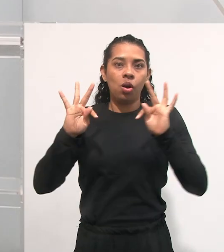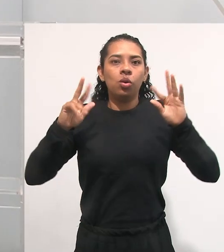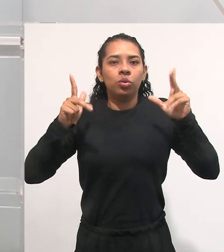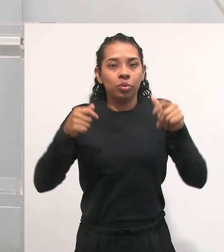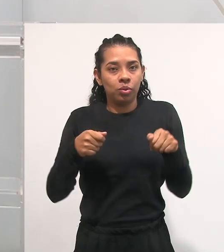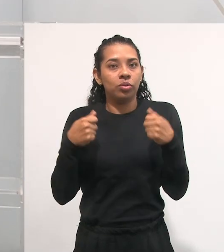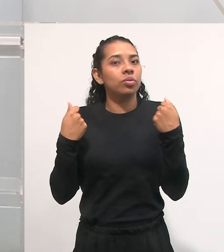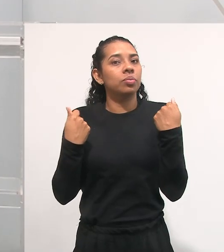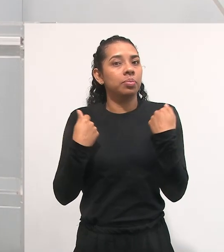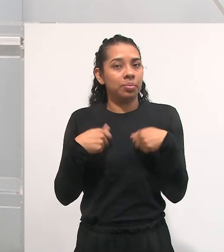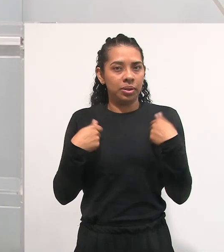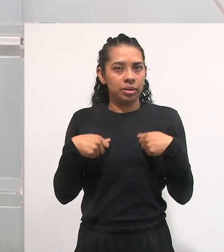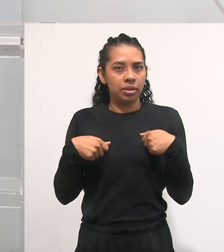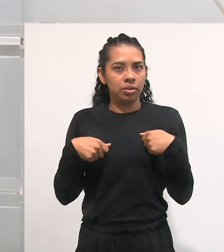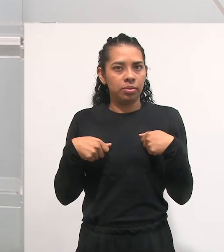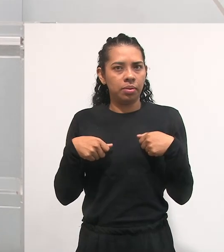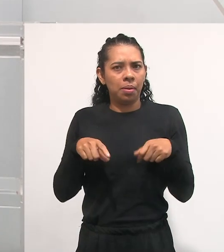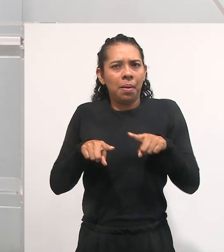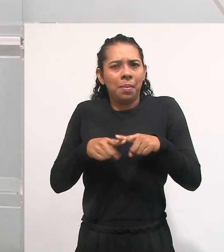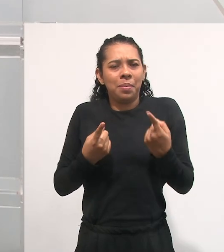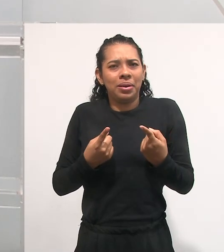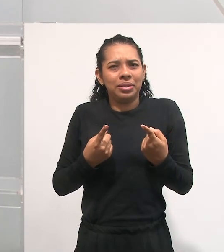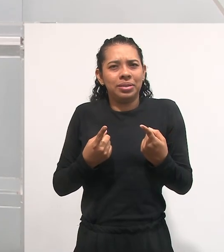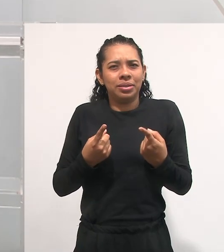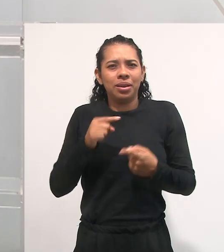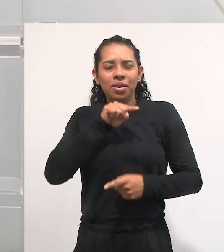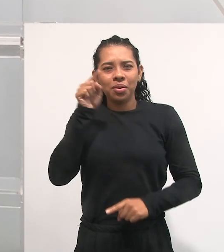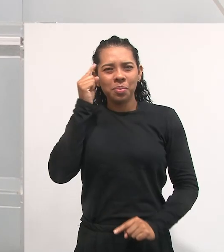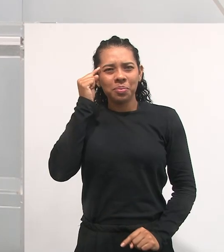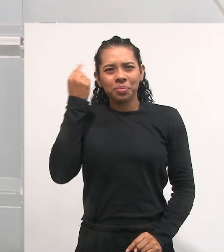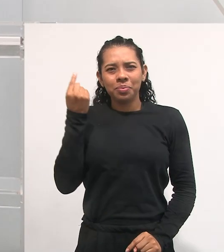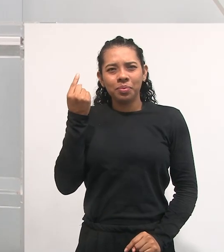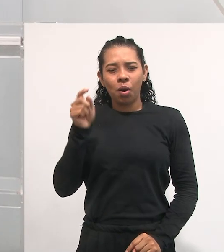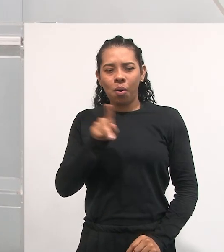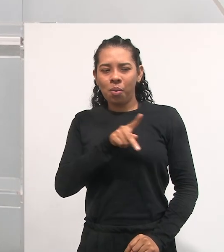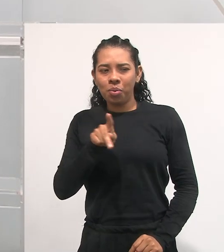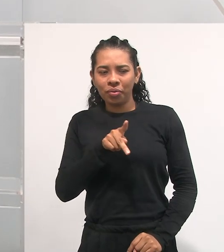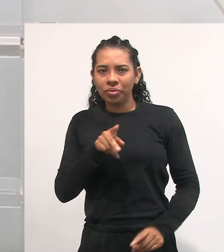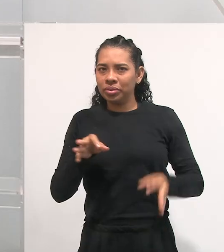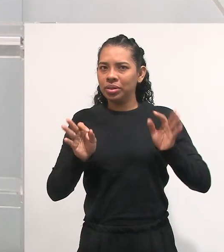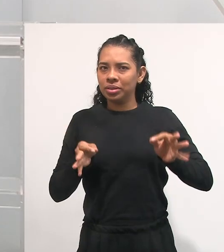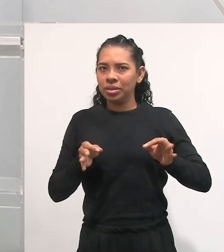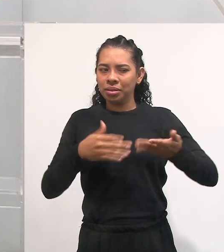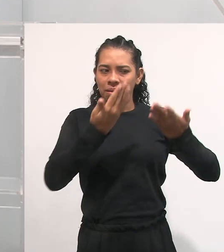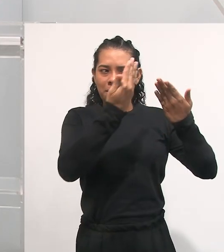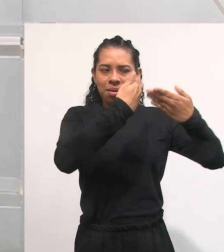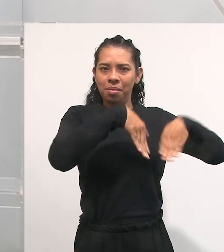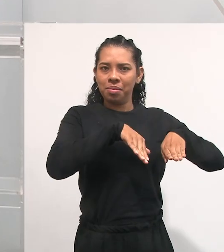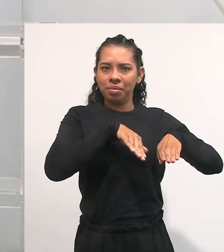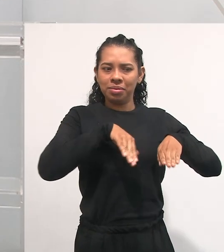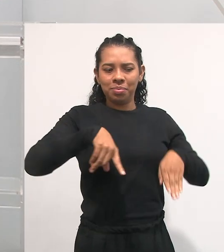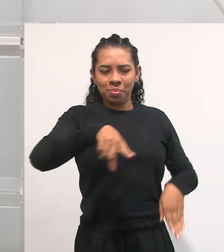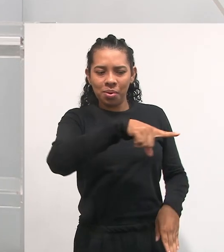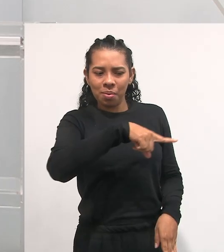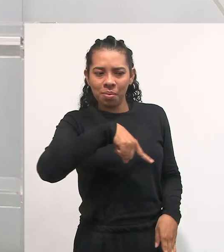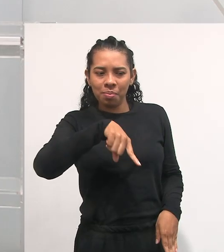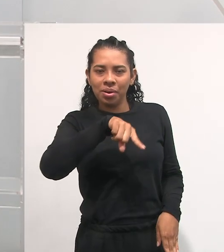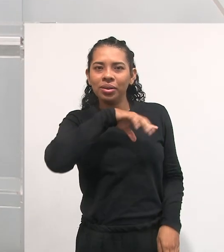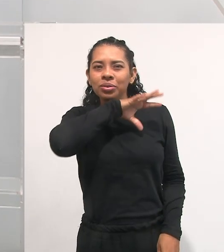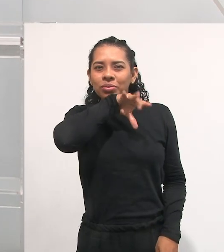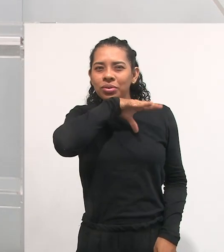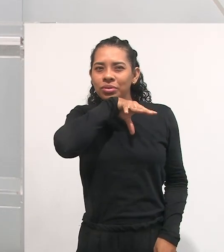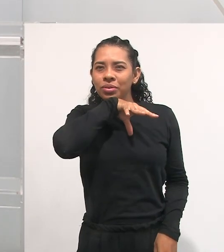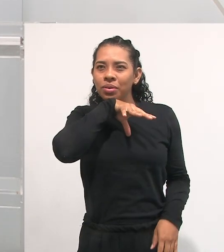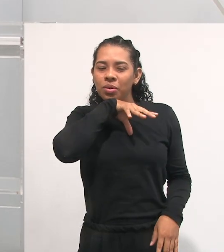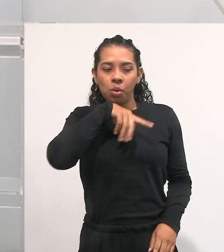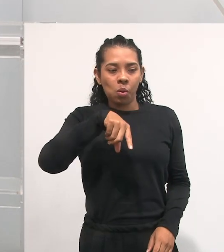Todos esses animais têm condições de subir na árvore? É a mesma avaliação, mas todos eles